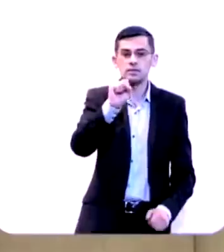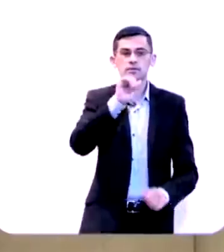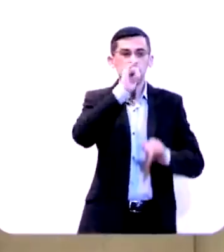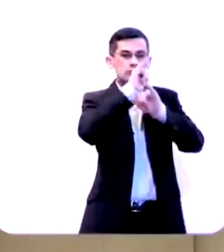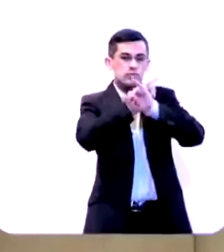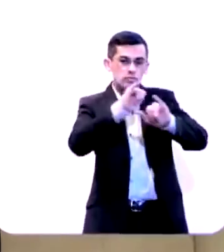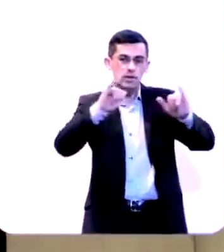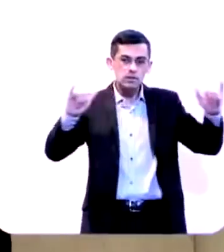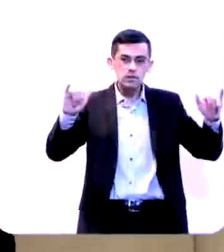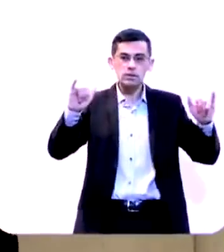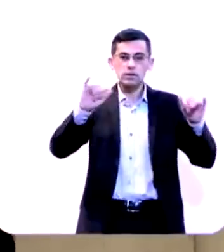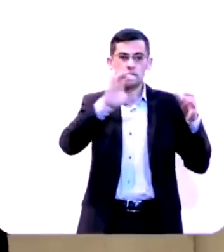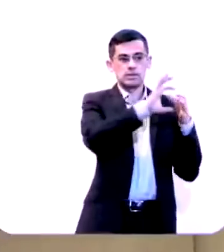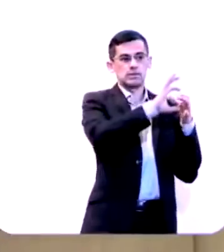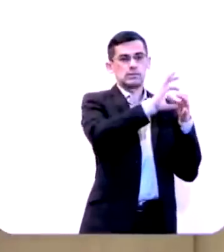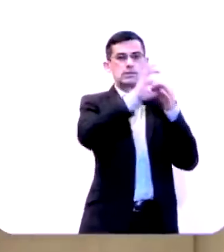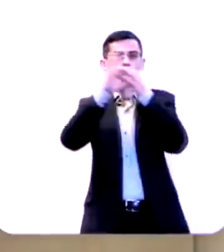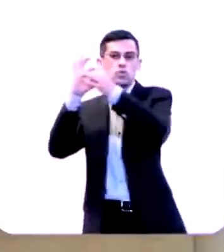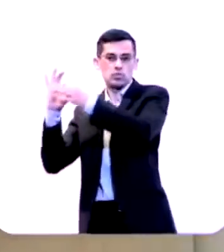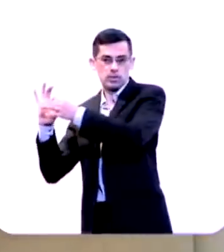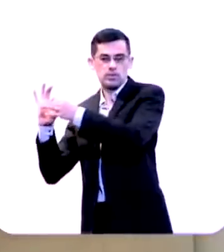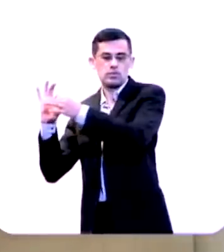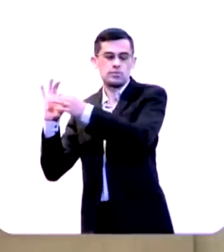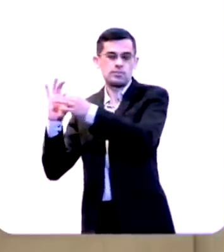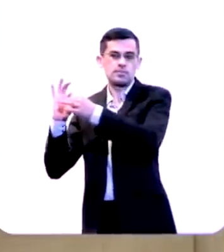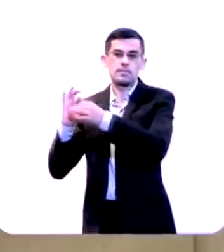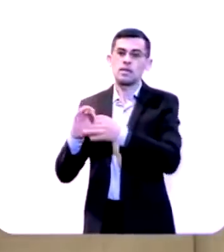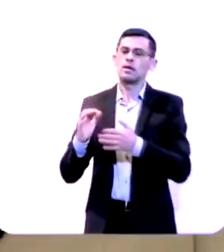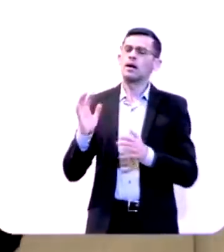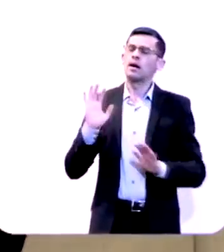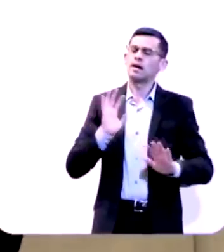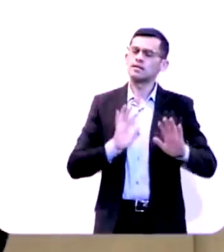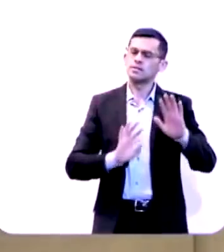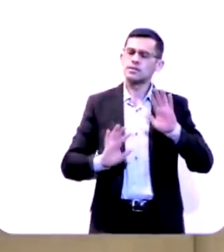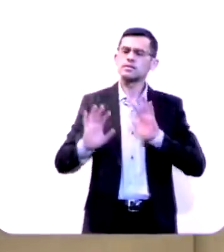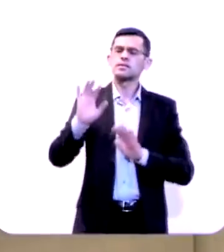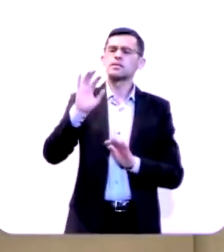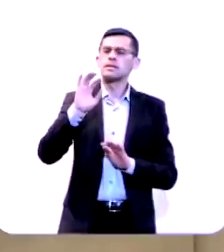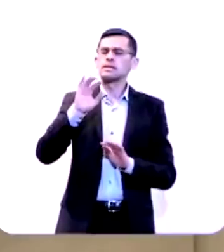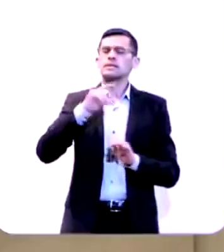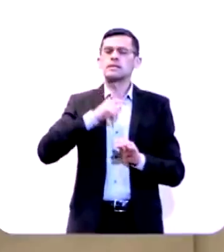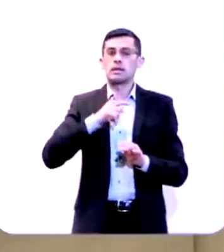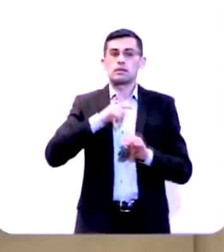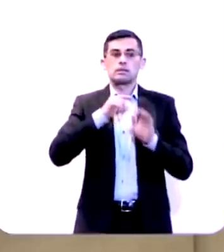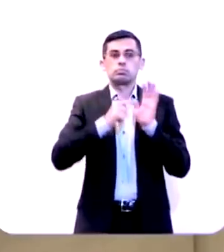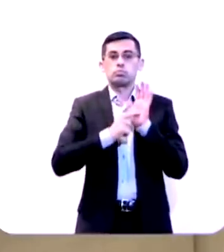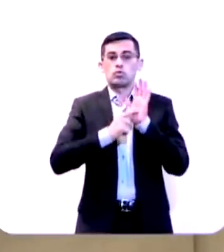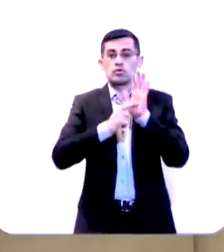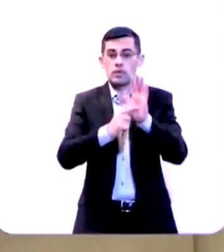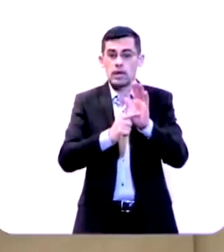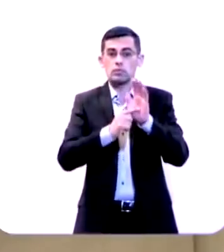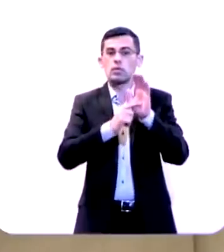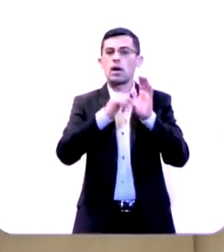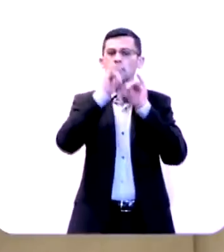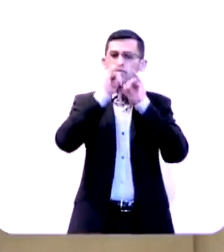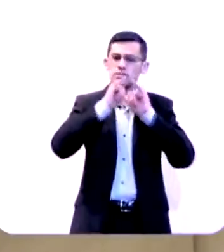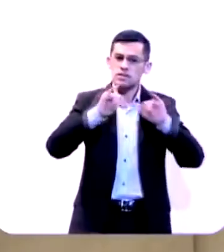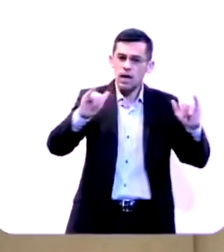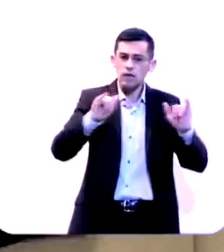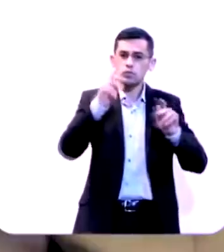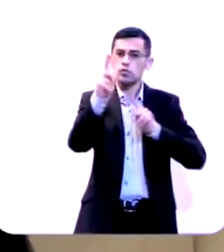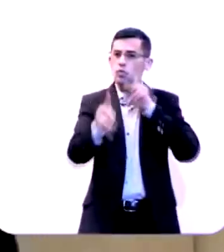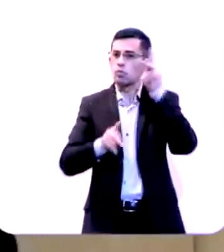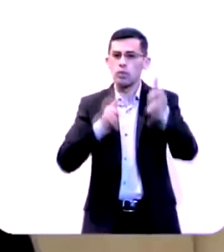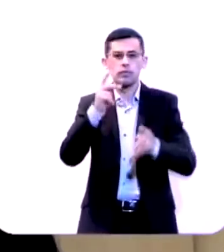falando. Era nesse contexto. Apesar de Isaías ter advertido o povo de que não